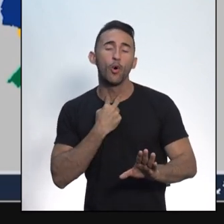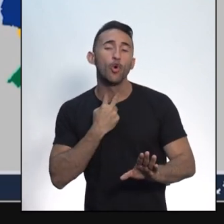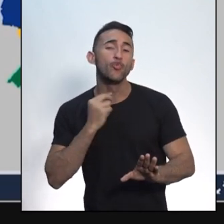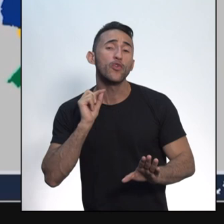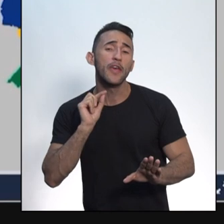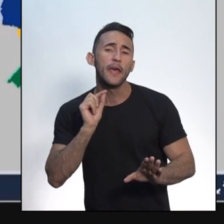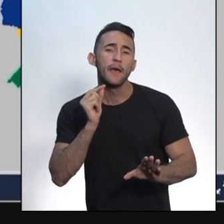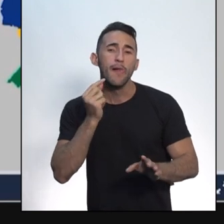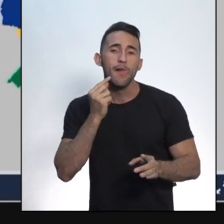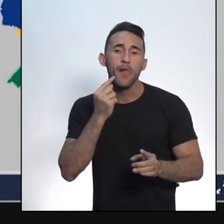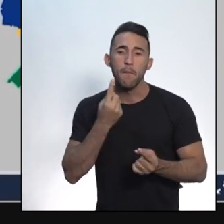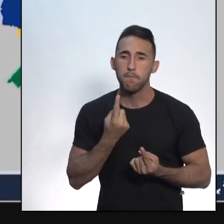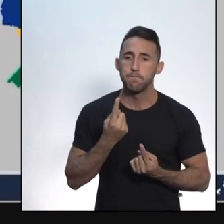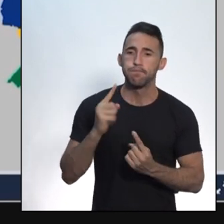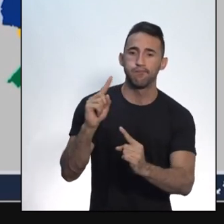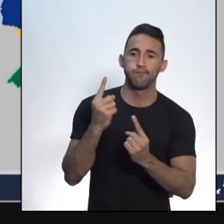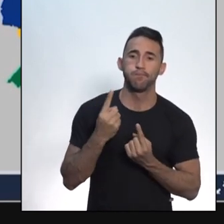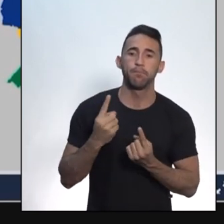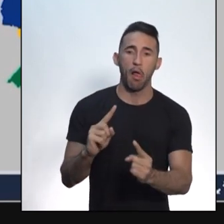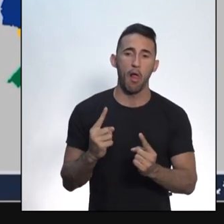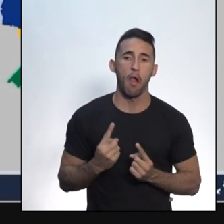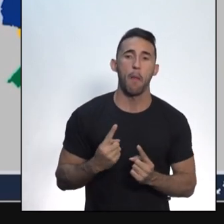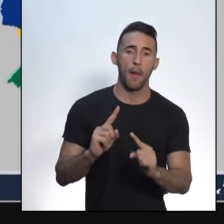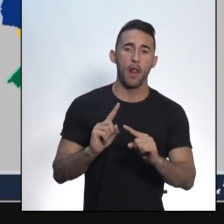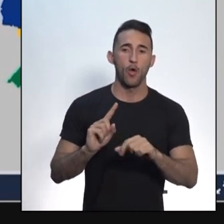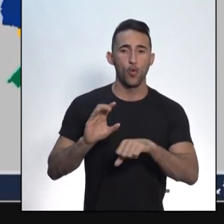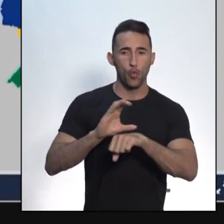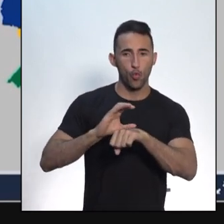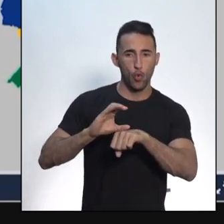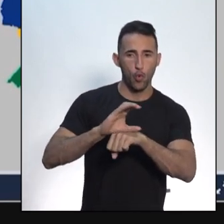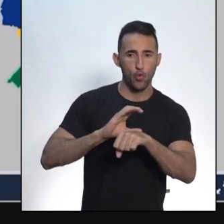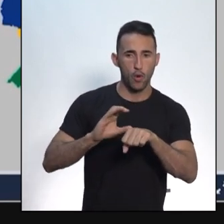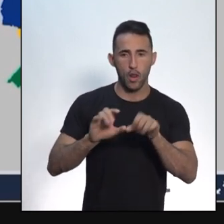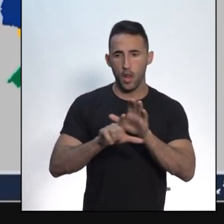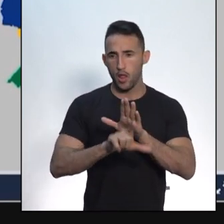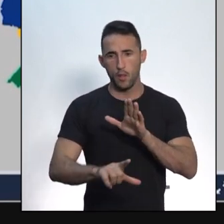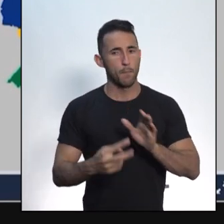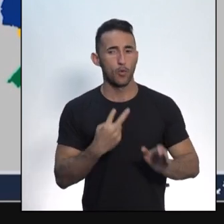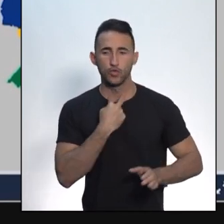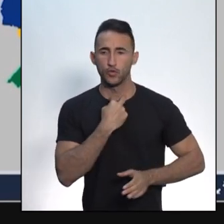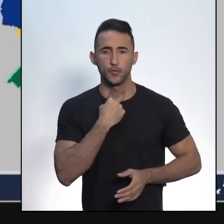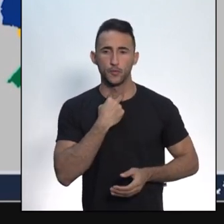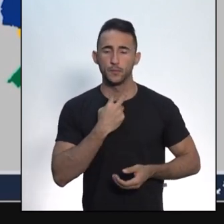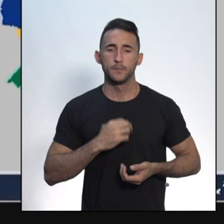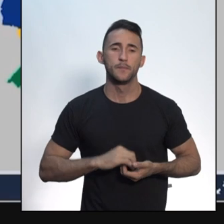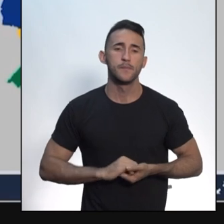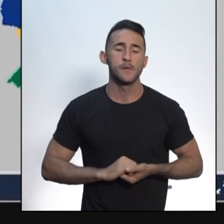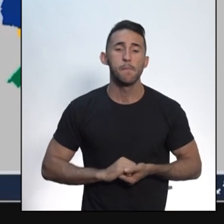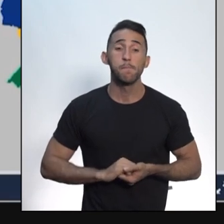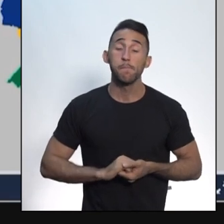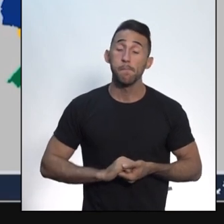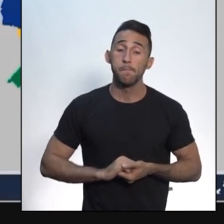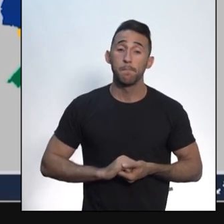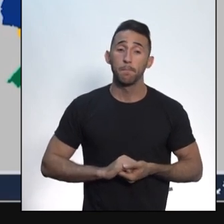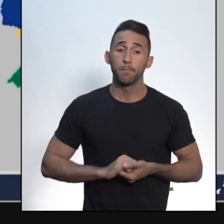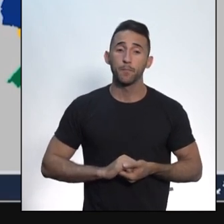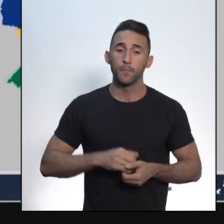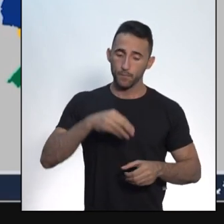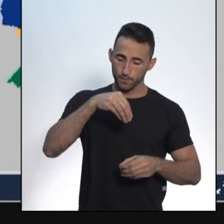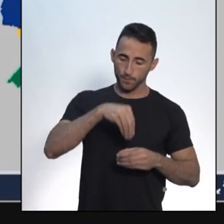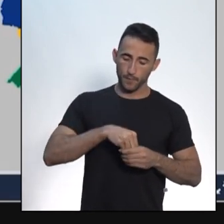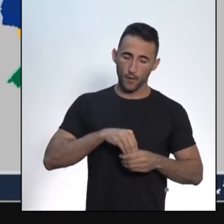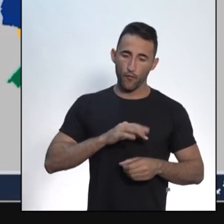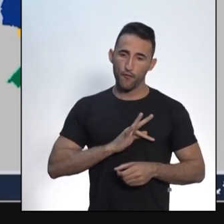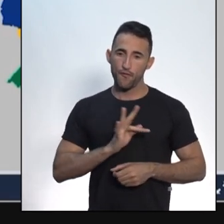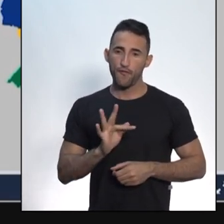entrar em conflito com a Constituição Federal. E o mais importante, no federalismo, o poder